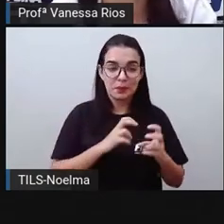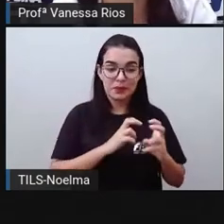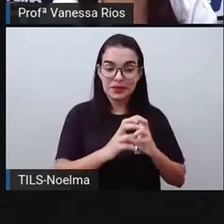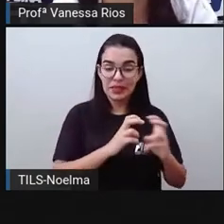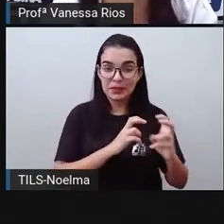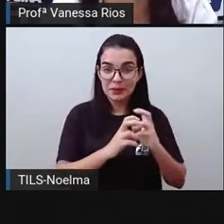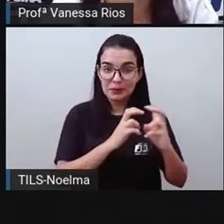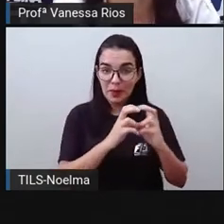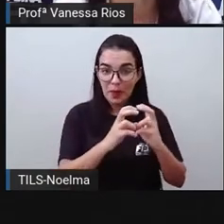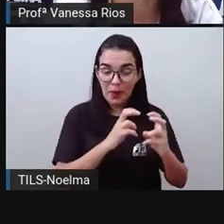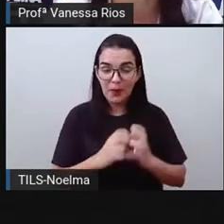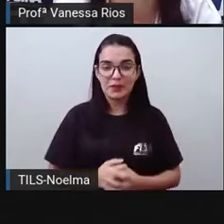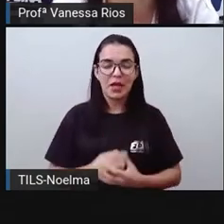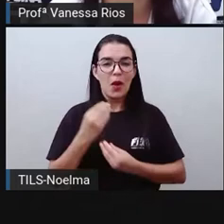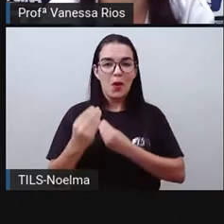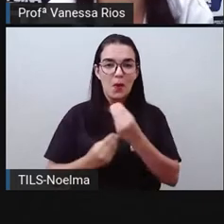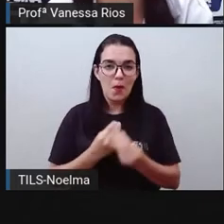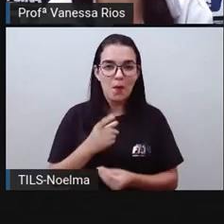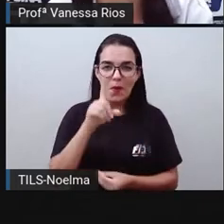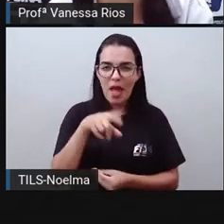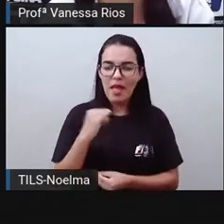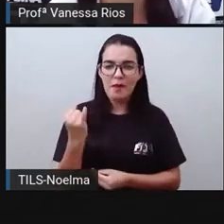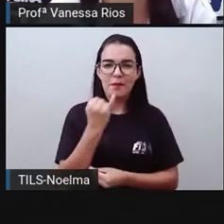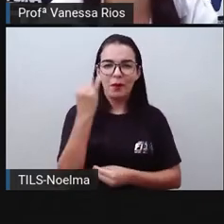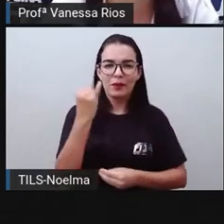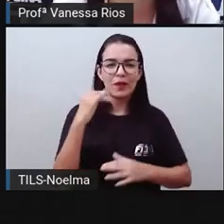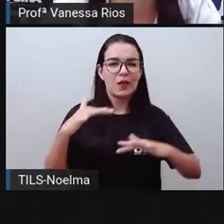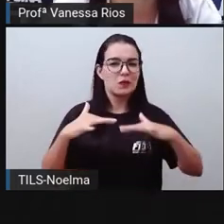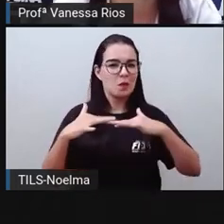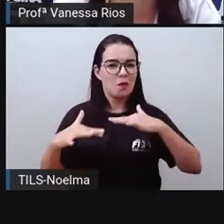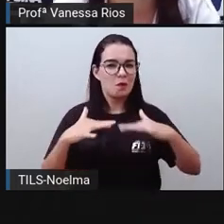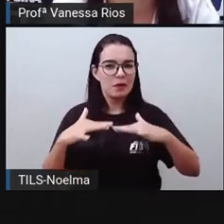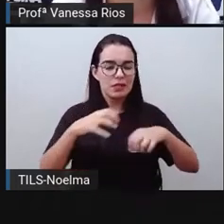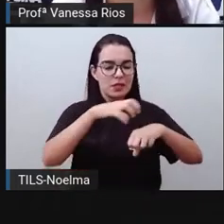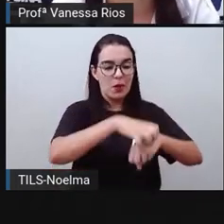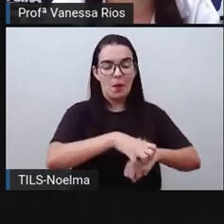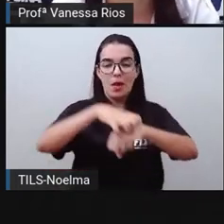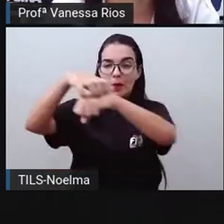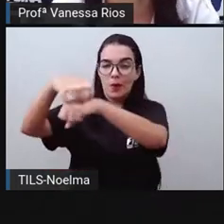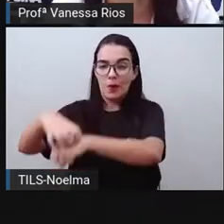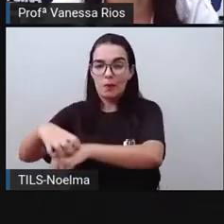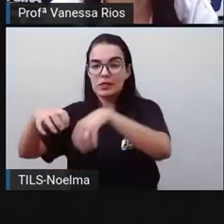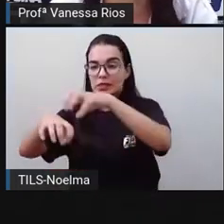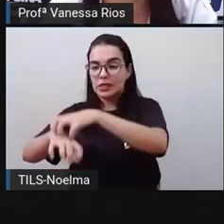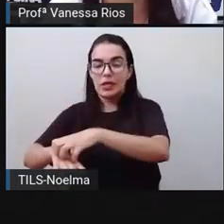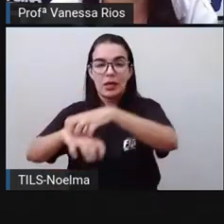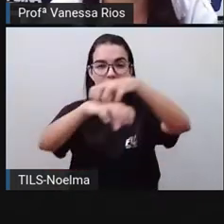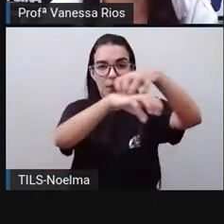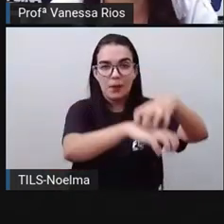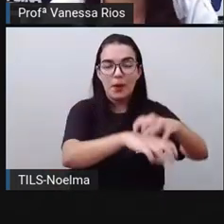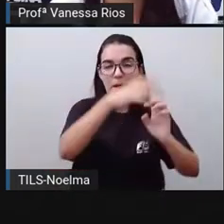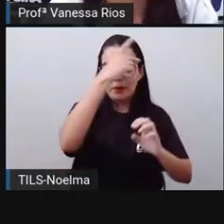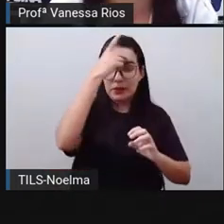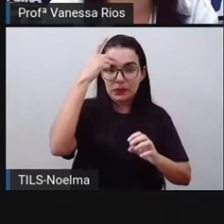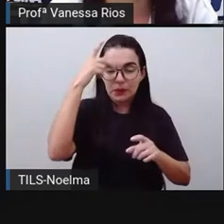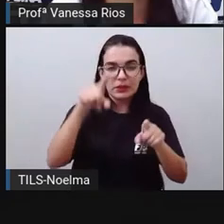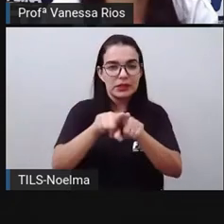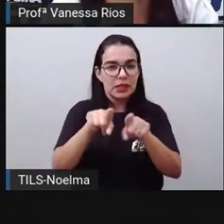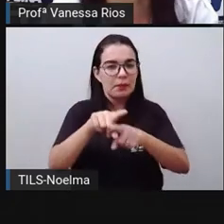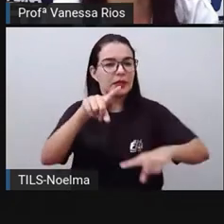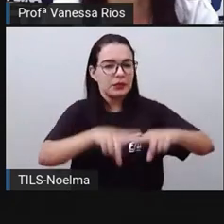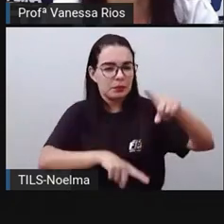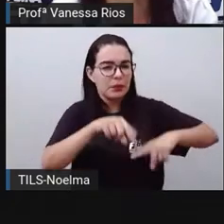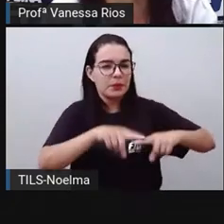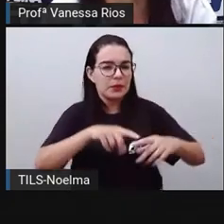instrumentos são importantes para a movimentação, para a locomoção de pessoas e também de produtos em todas